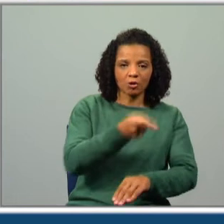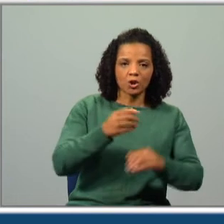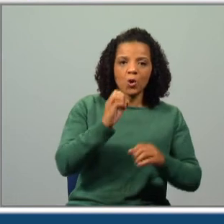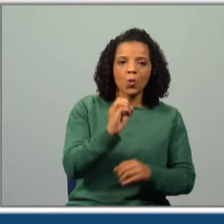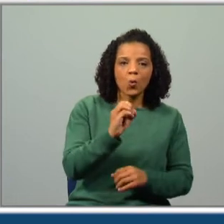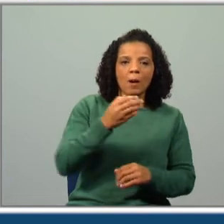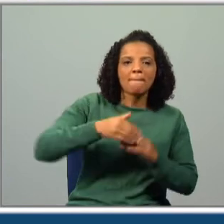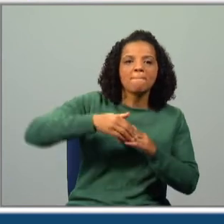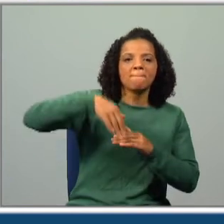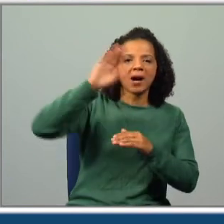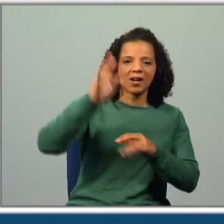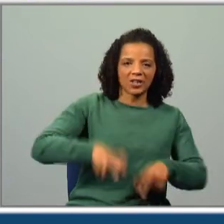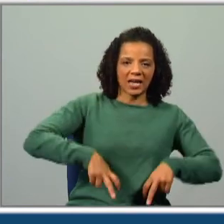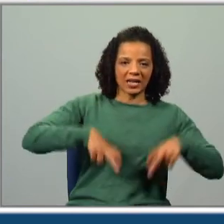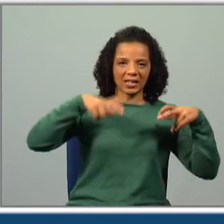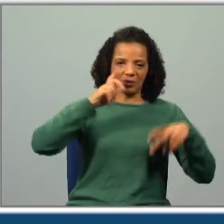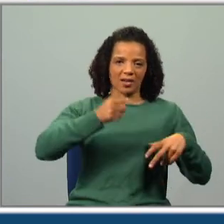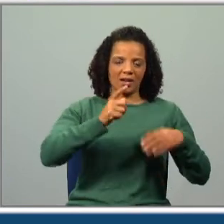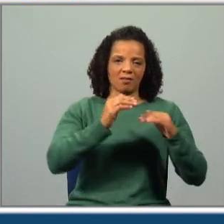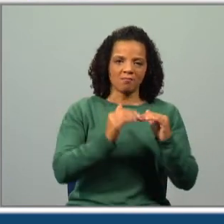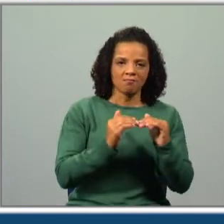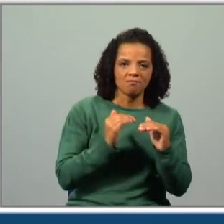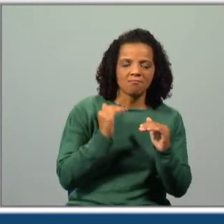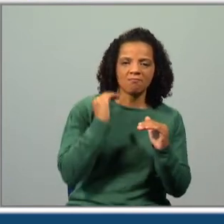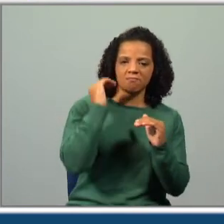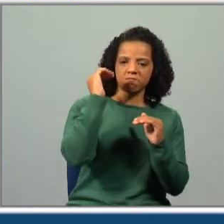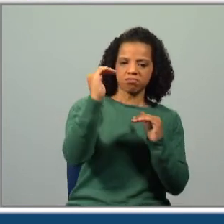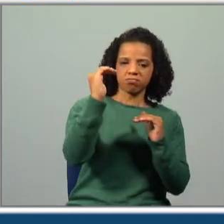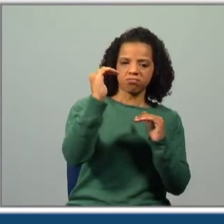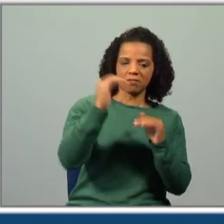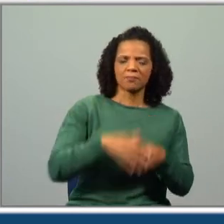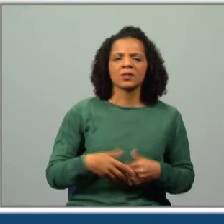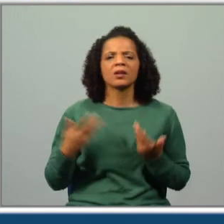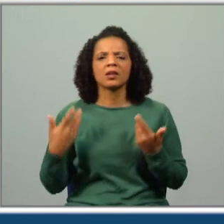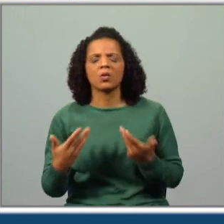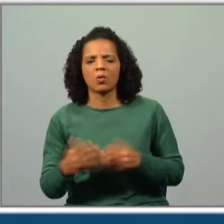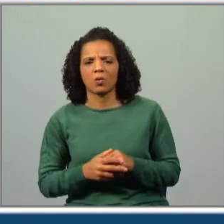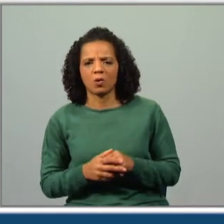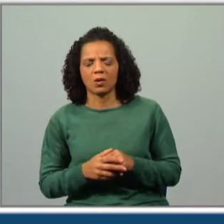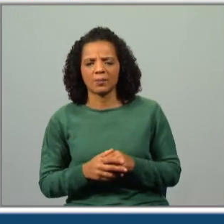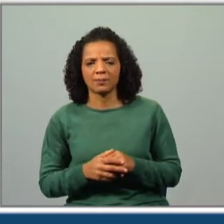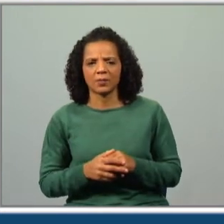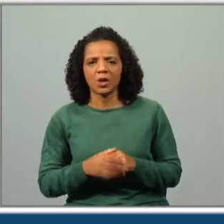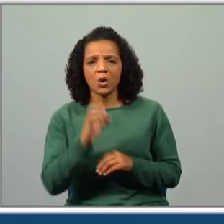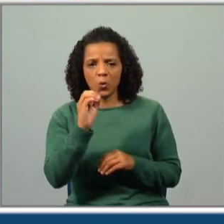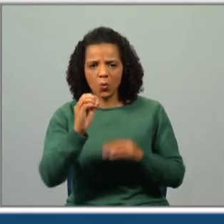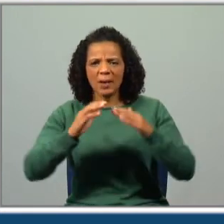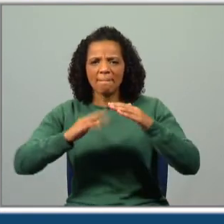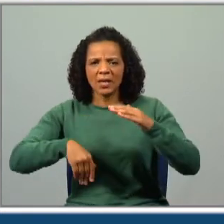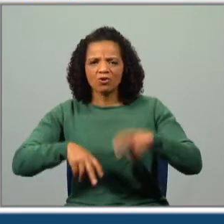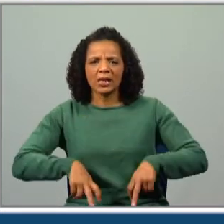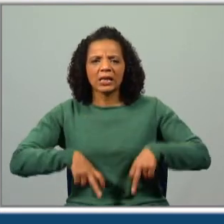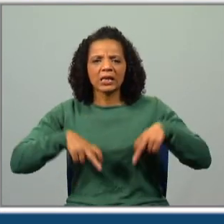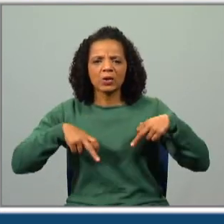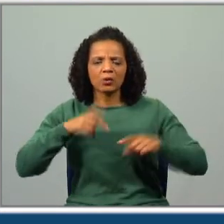mais rico. E tínhamos o quê? A ideia de superioridade. E aqui temos o menos rico. Temos